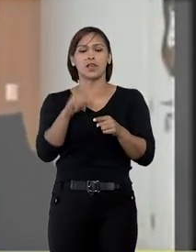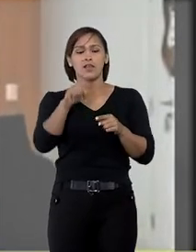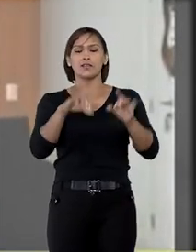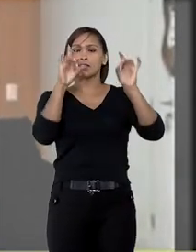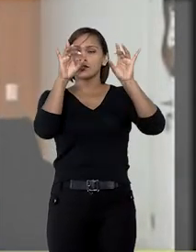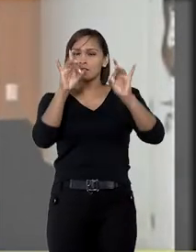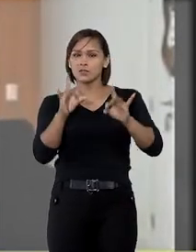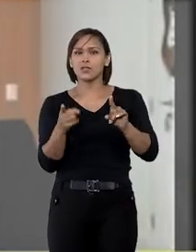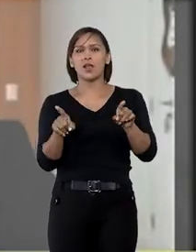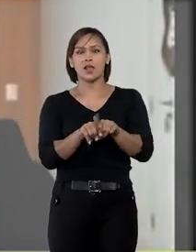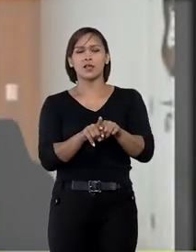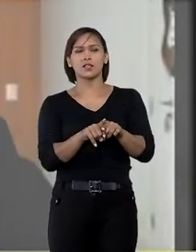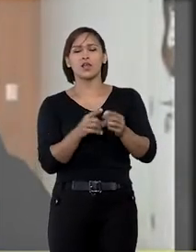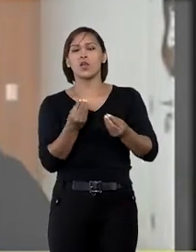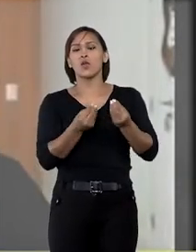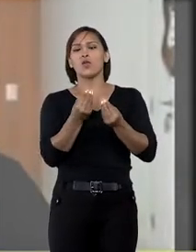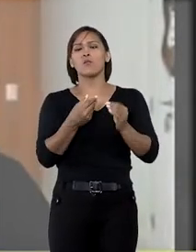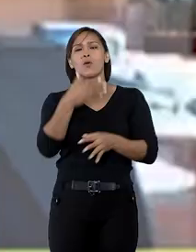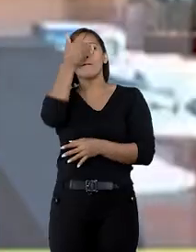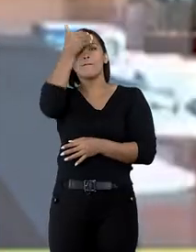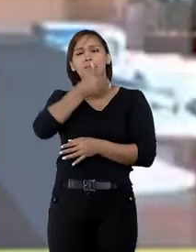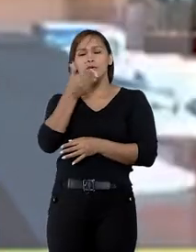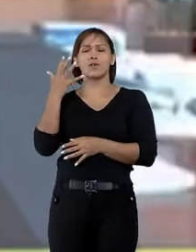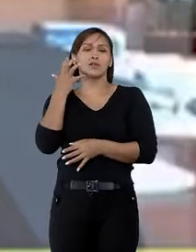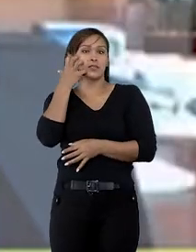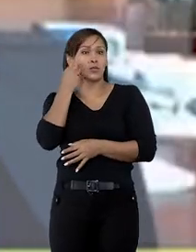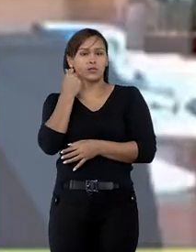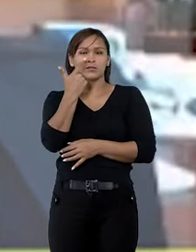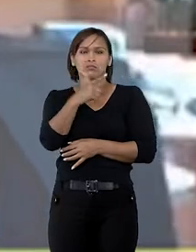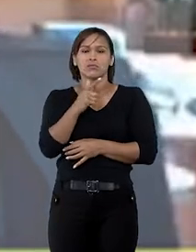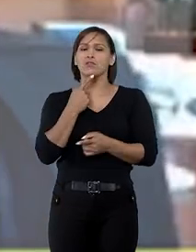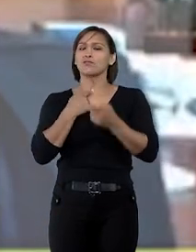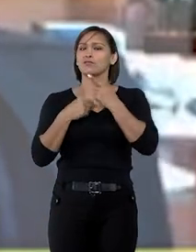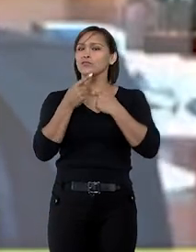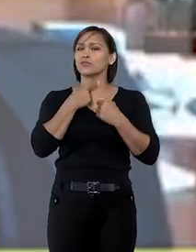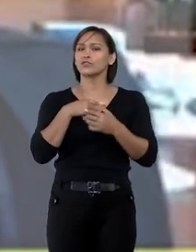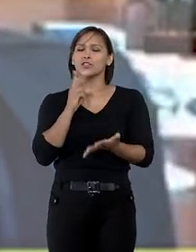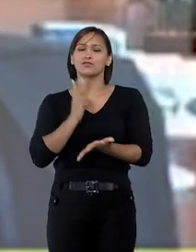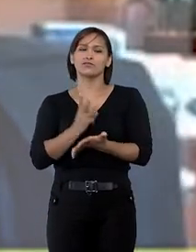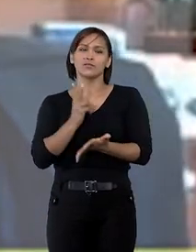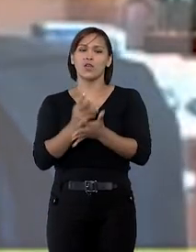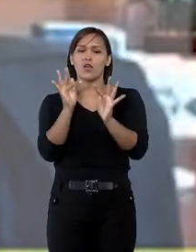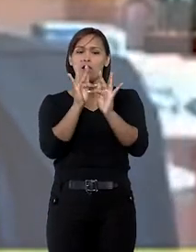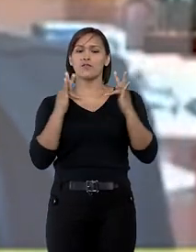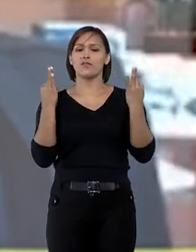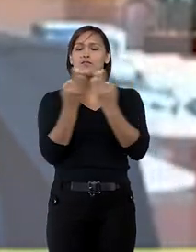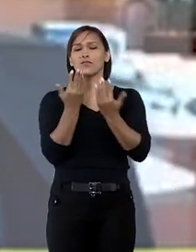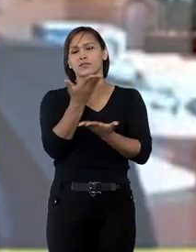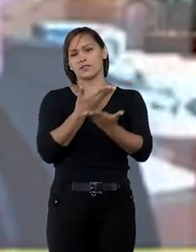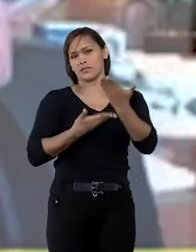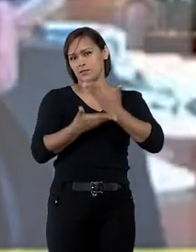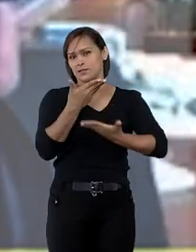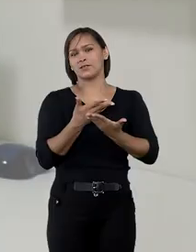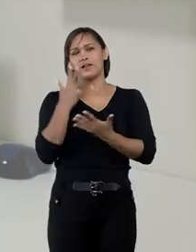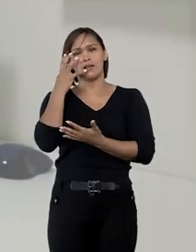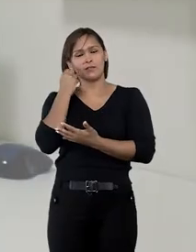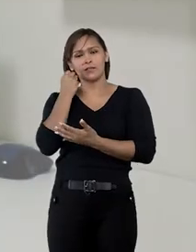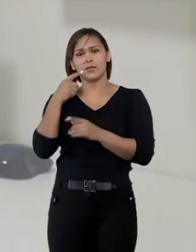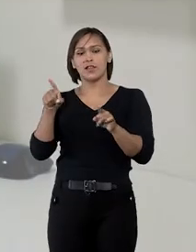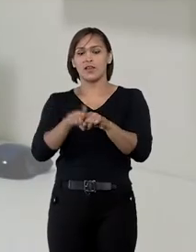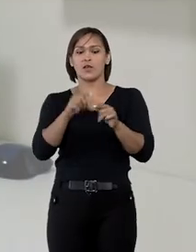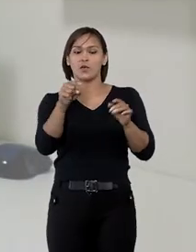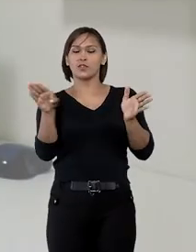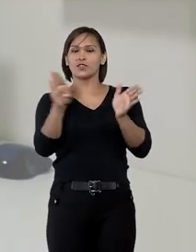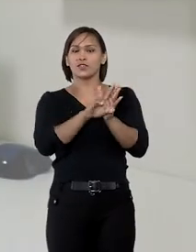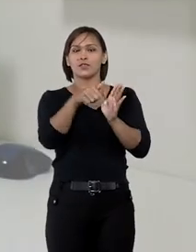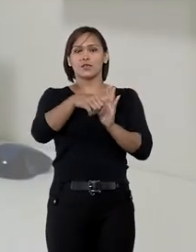excepcionalíssima, como diante de provas de que o adotado não desejava verdadeiramente participar da adoção. No